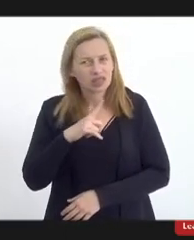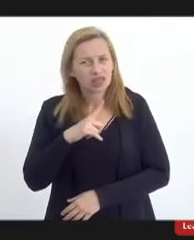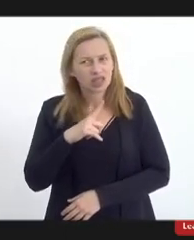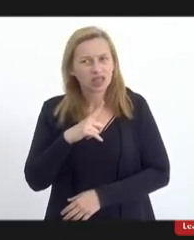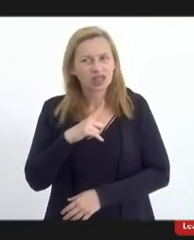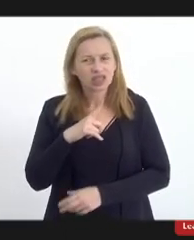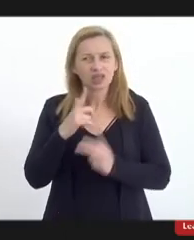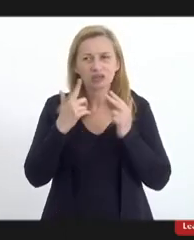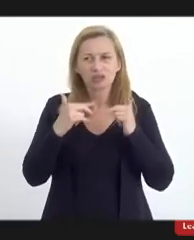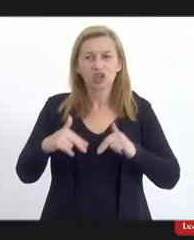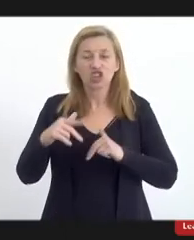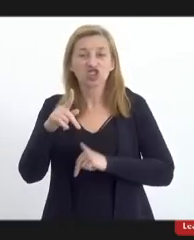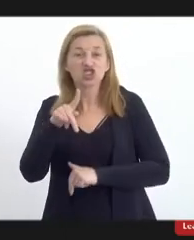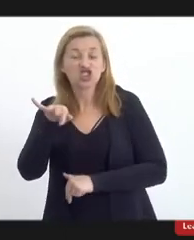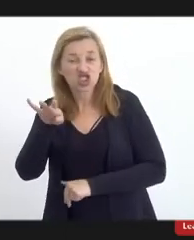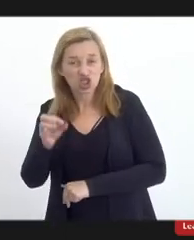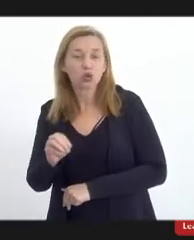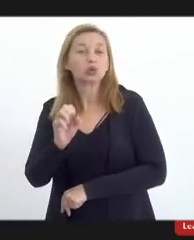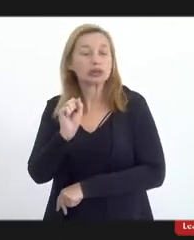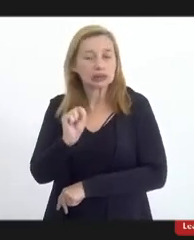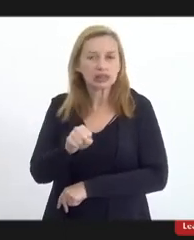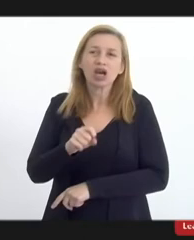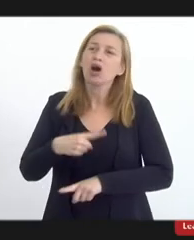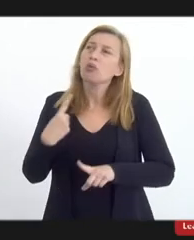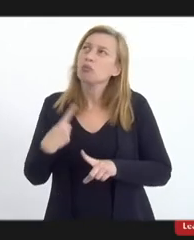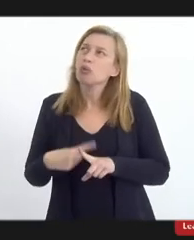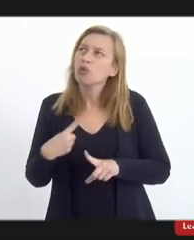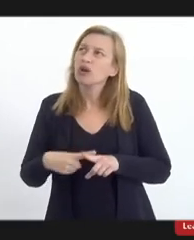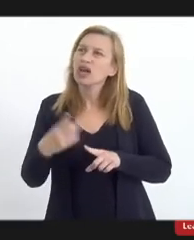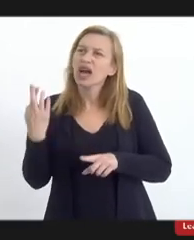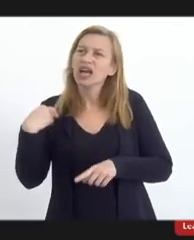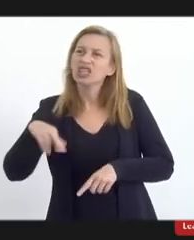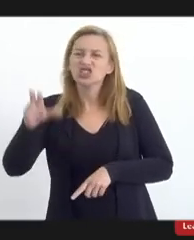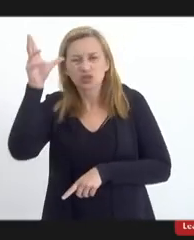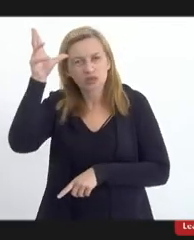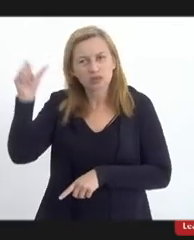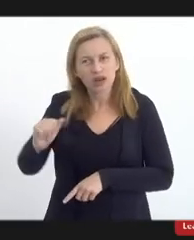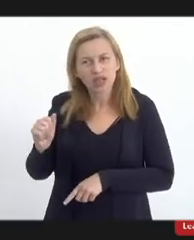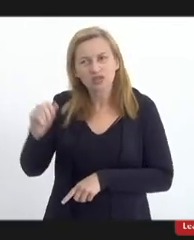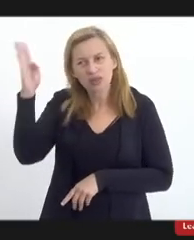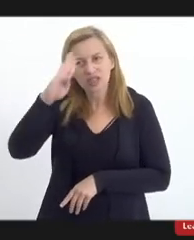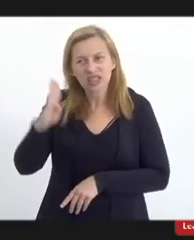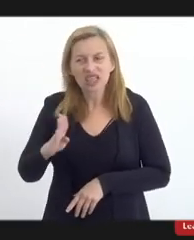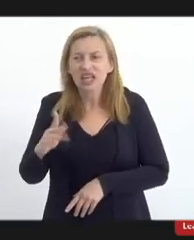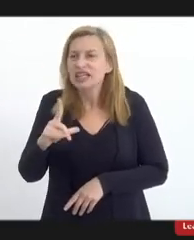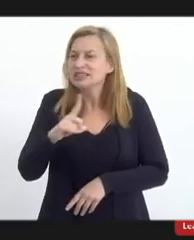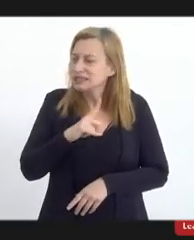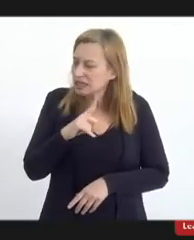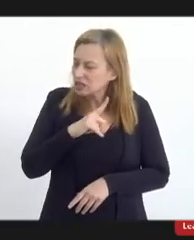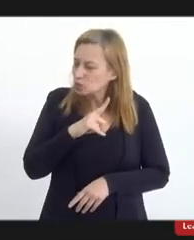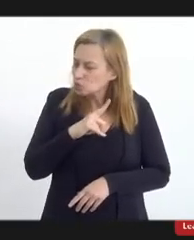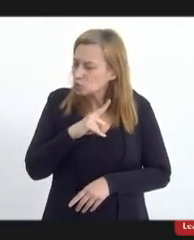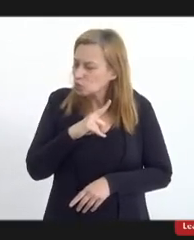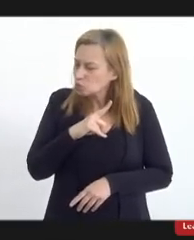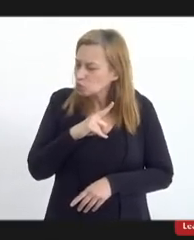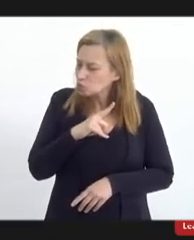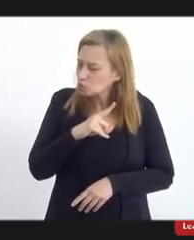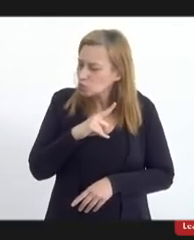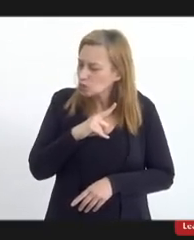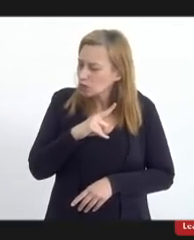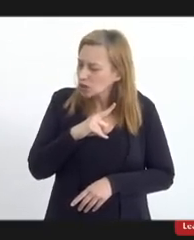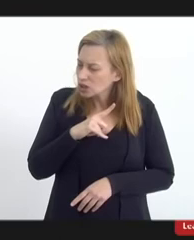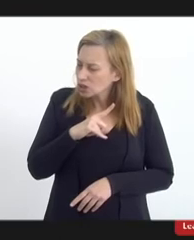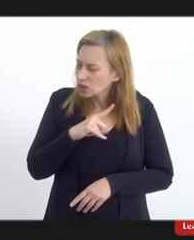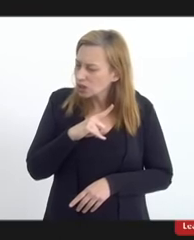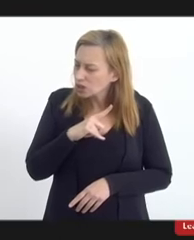de gênero porque as religiões afro-brasileiras elas têm elas são